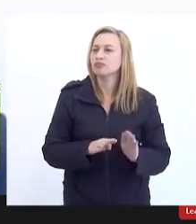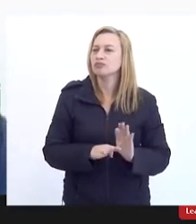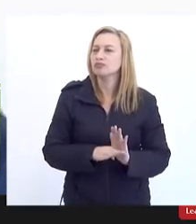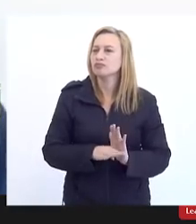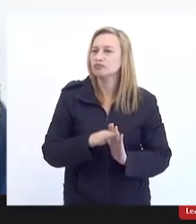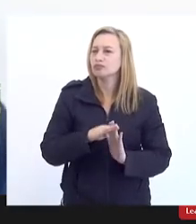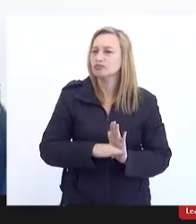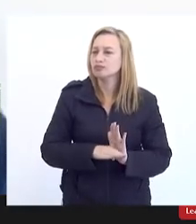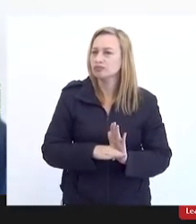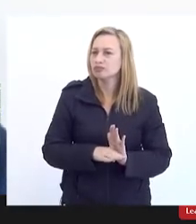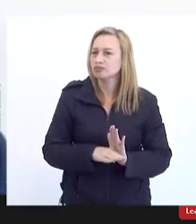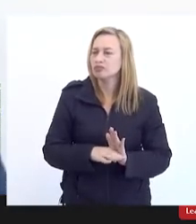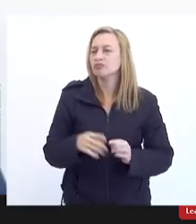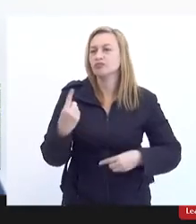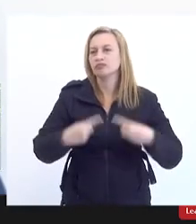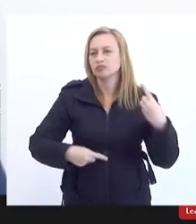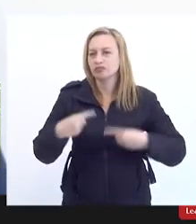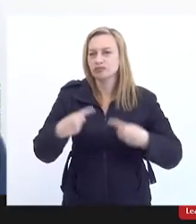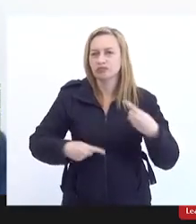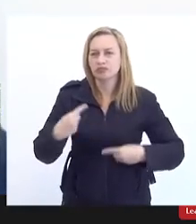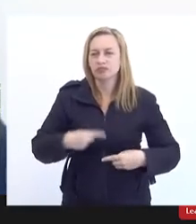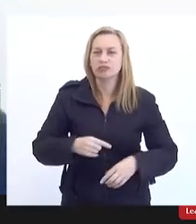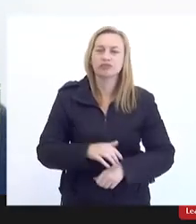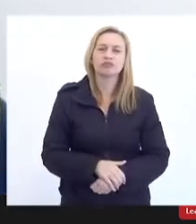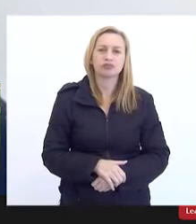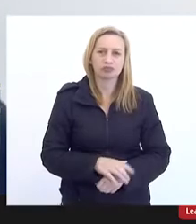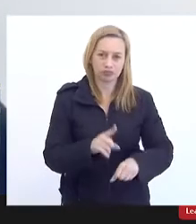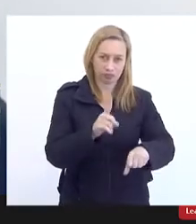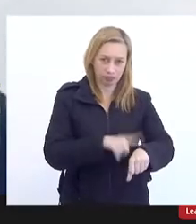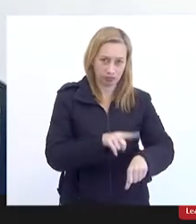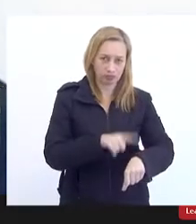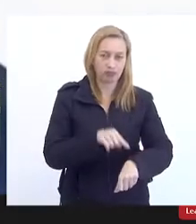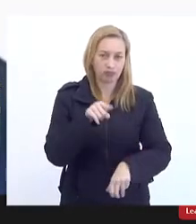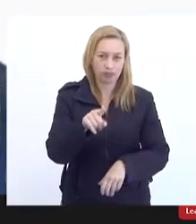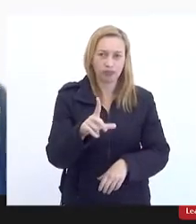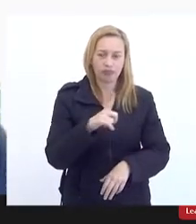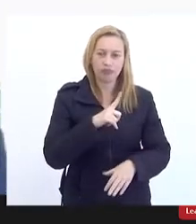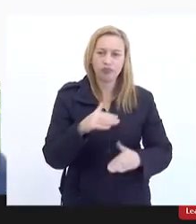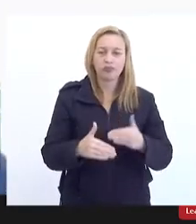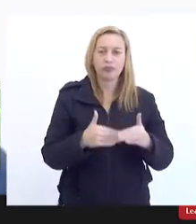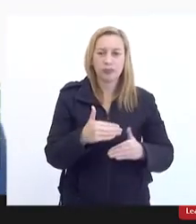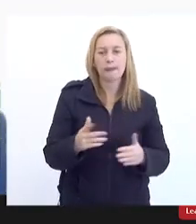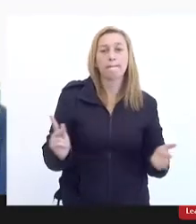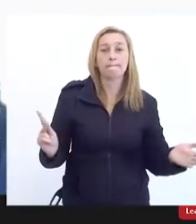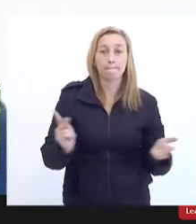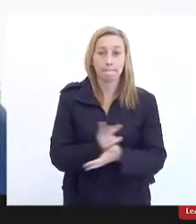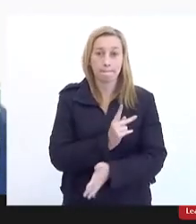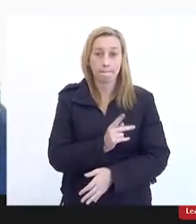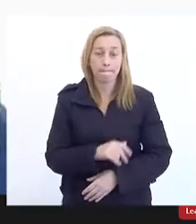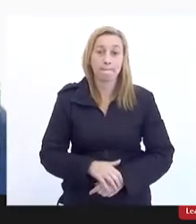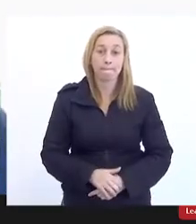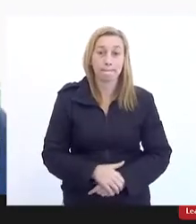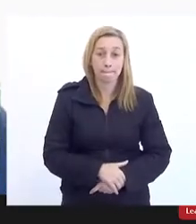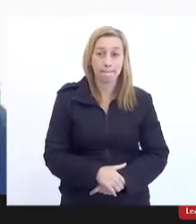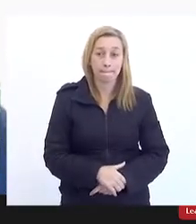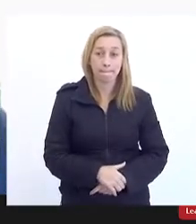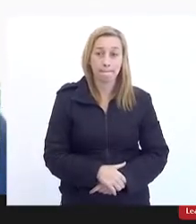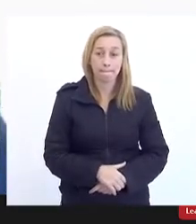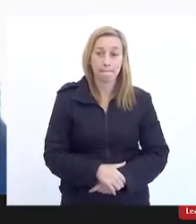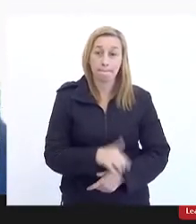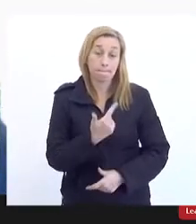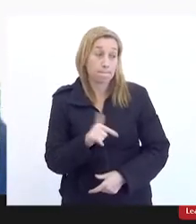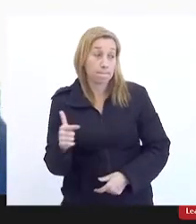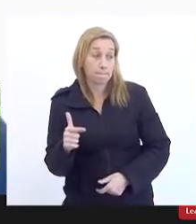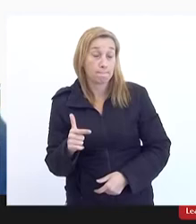sedução política e a partir do momento que você tem esse processo acontecendo não